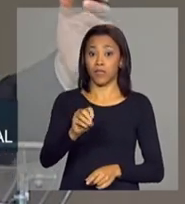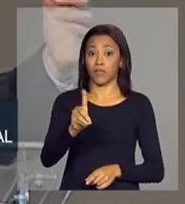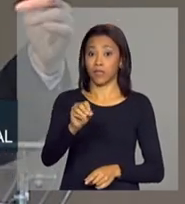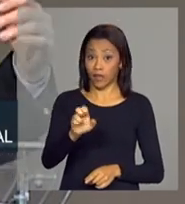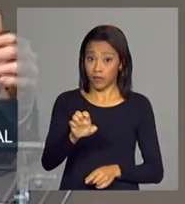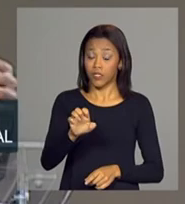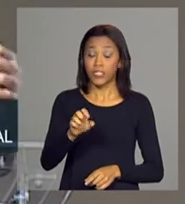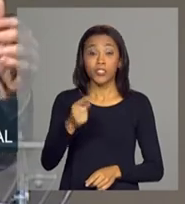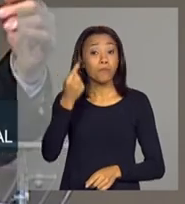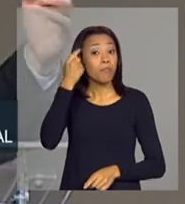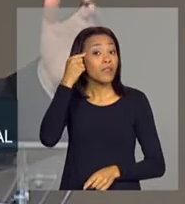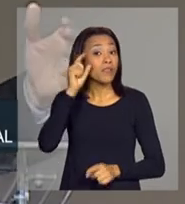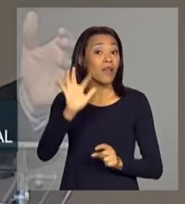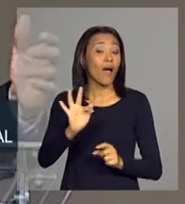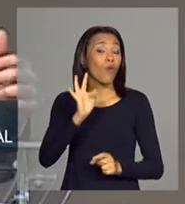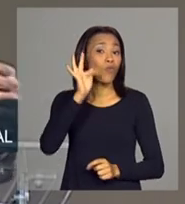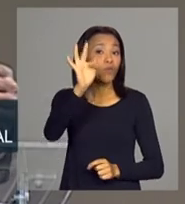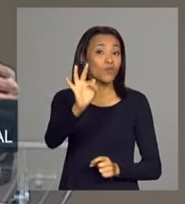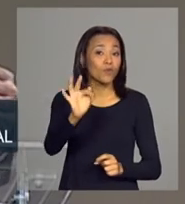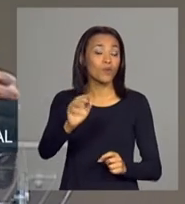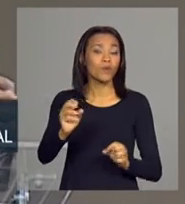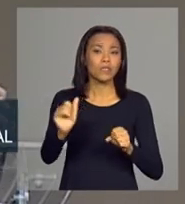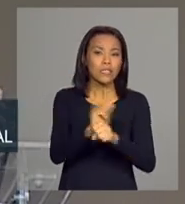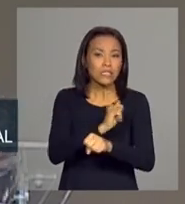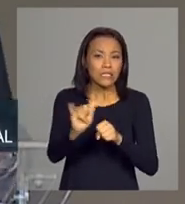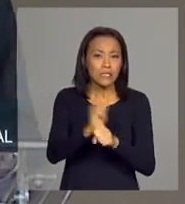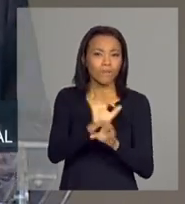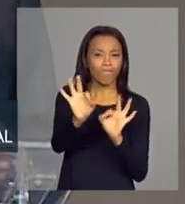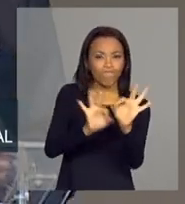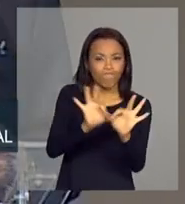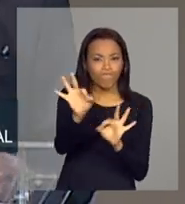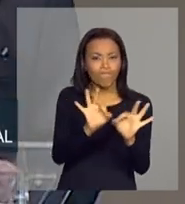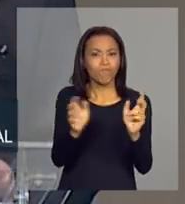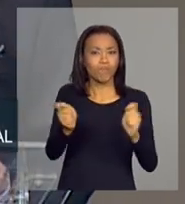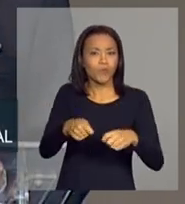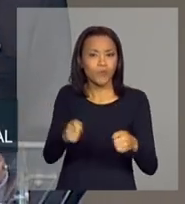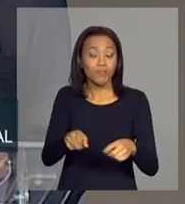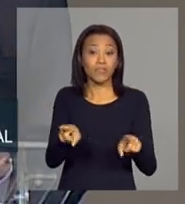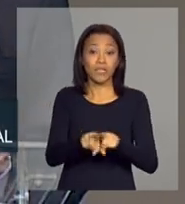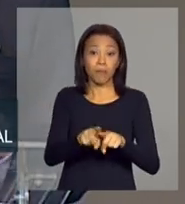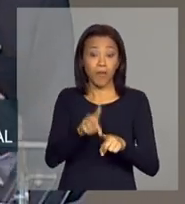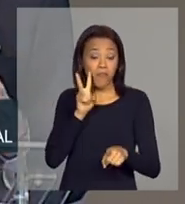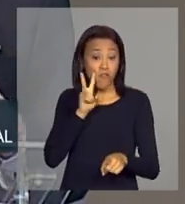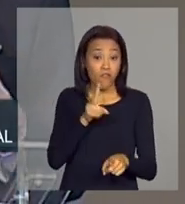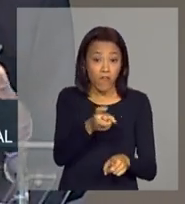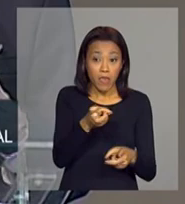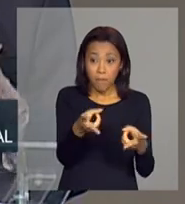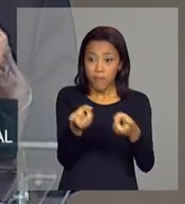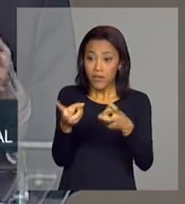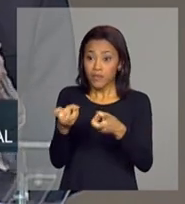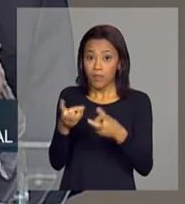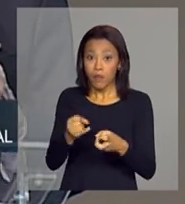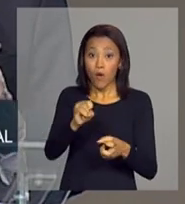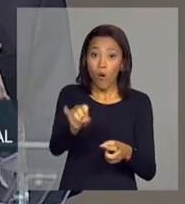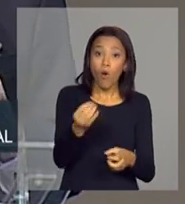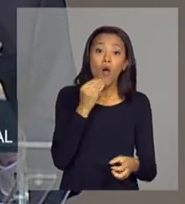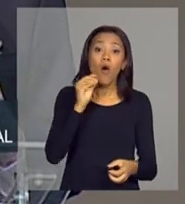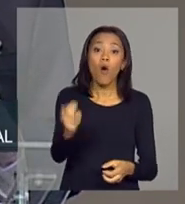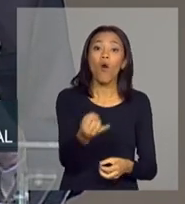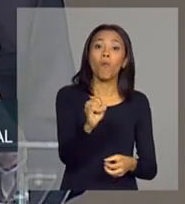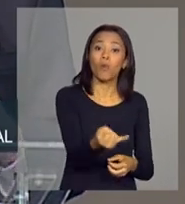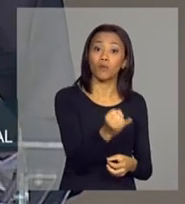futuro de uma forma estratégica e permite também vislumbrar oportunidades de investimento